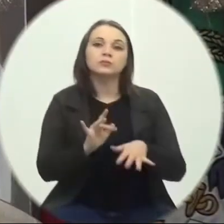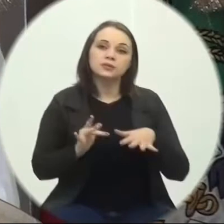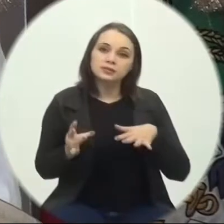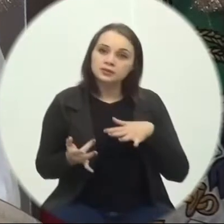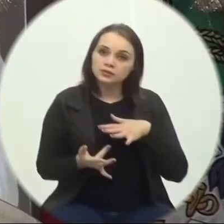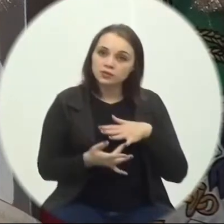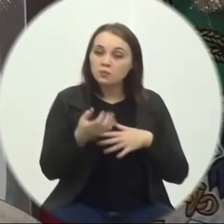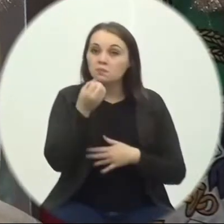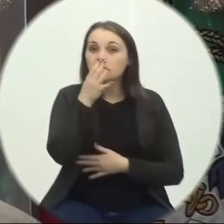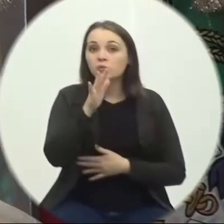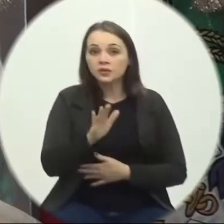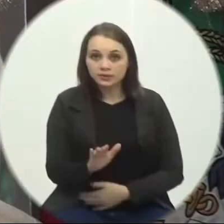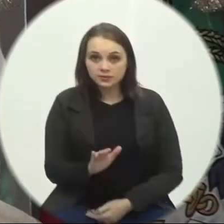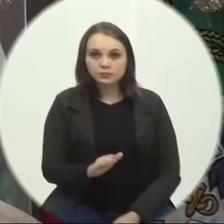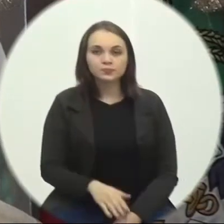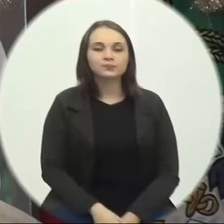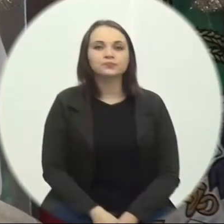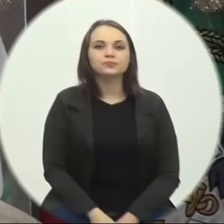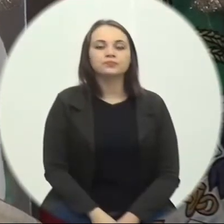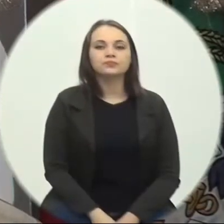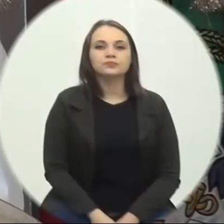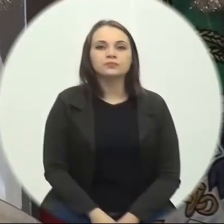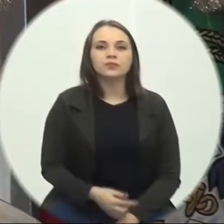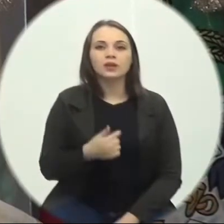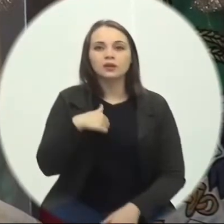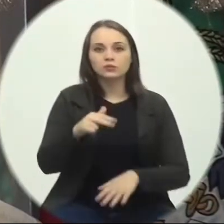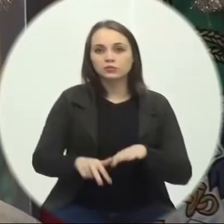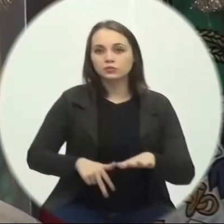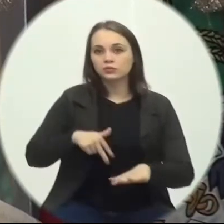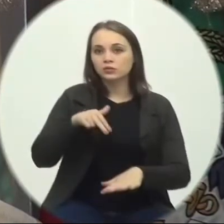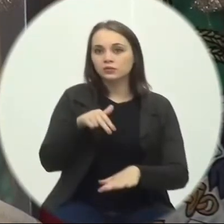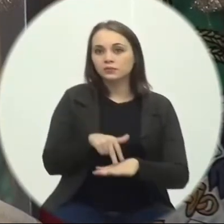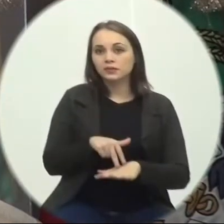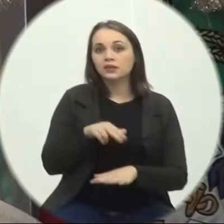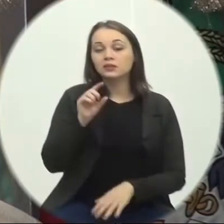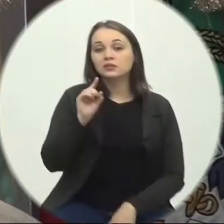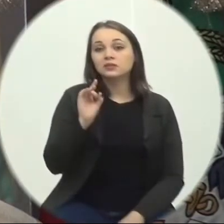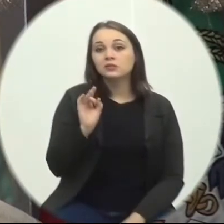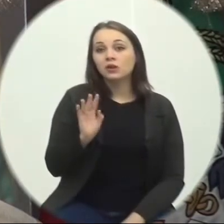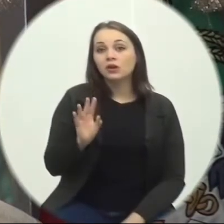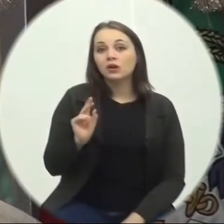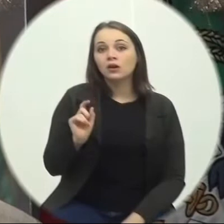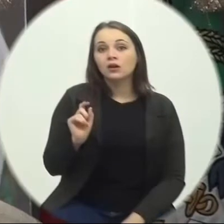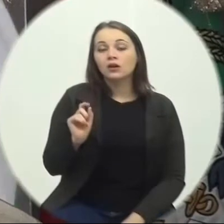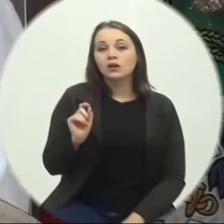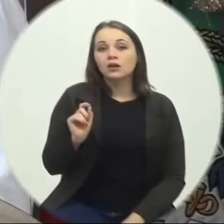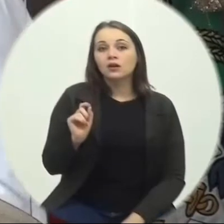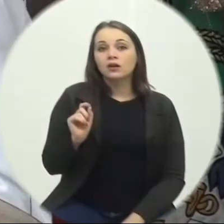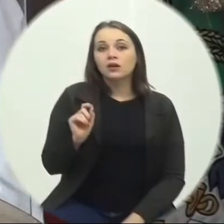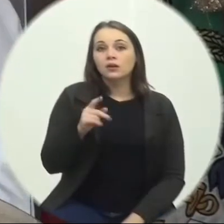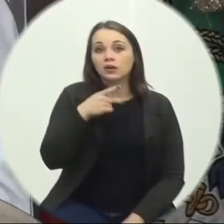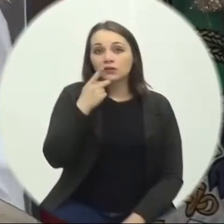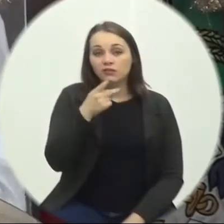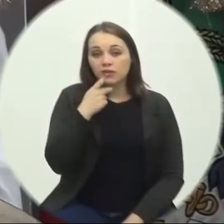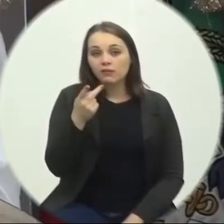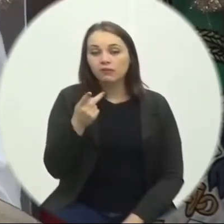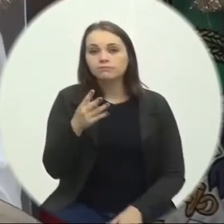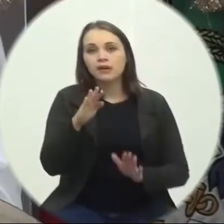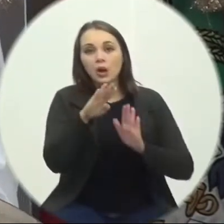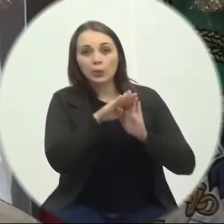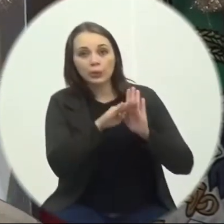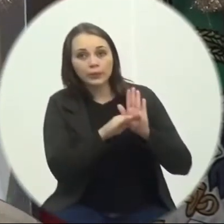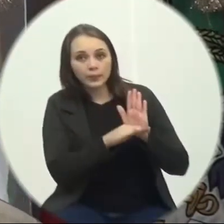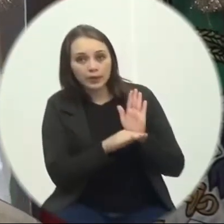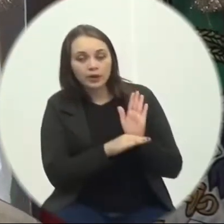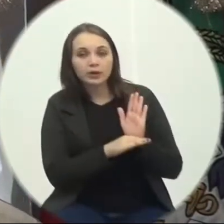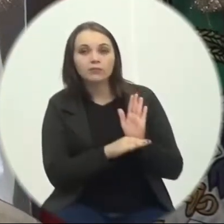Boa tarde Eu subo aqui apenas Para Falar de um Programa Que